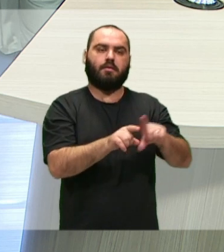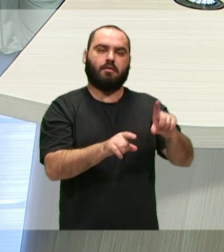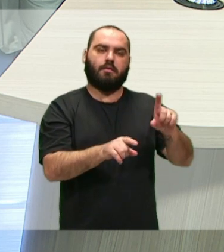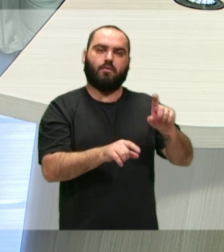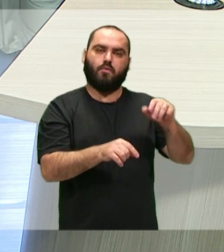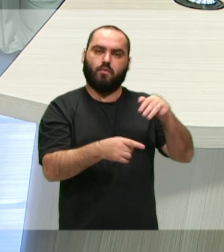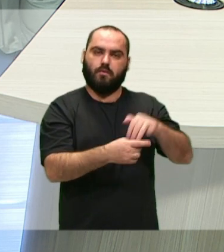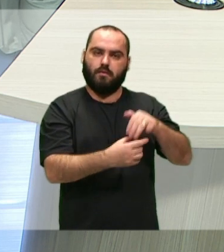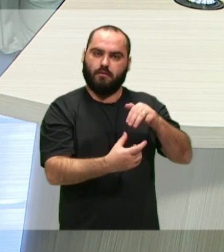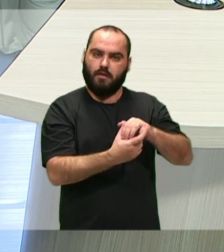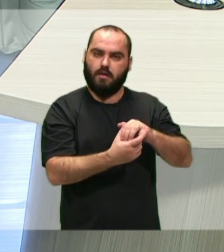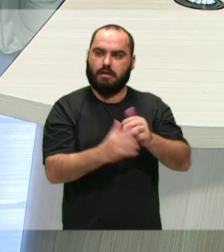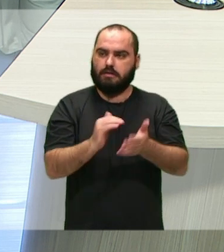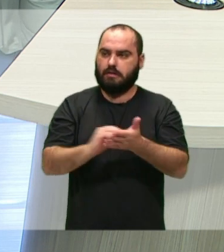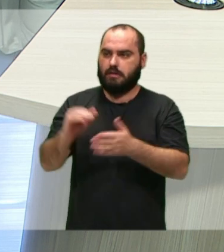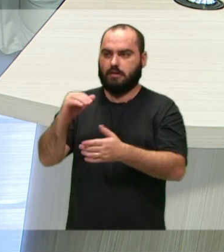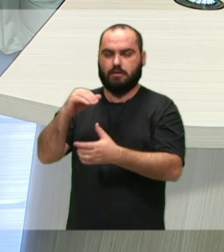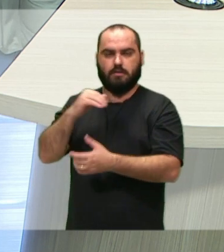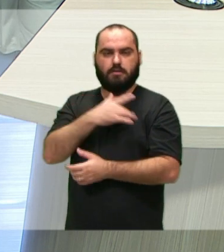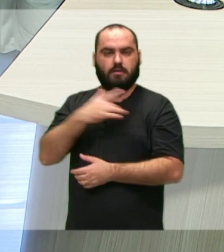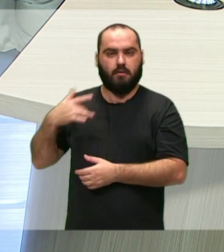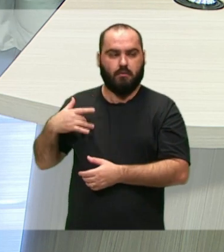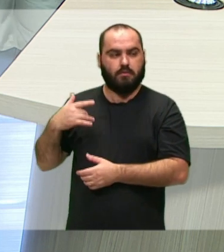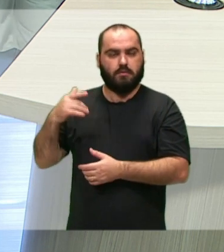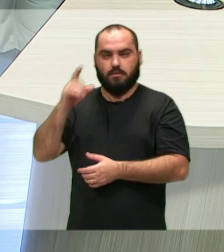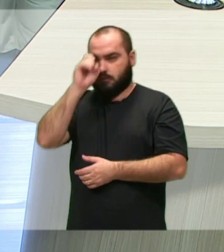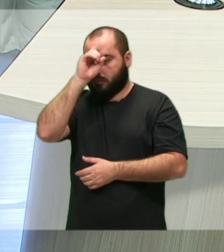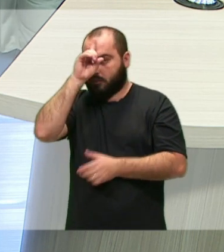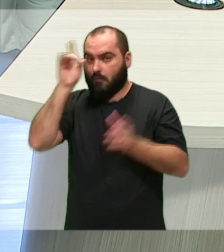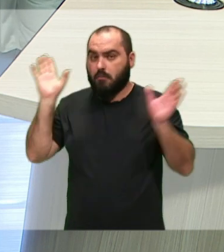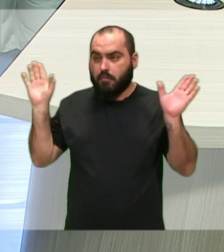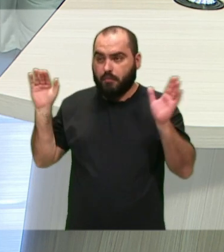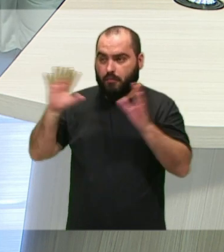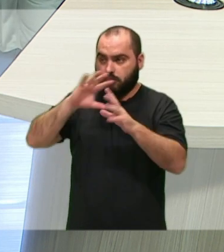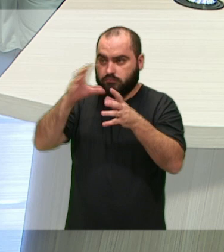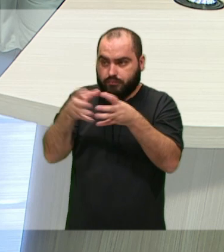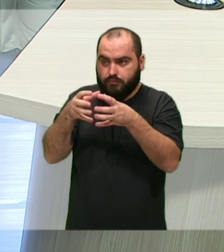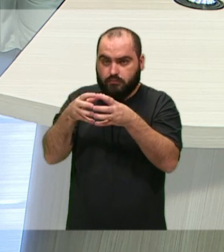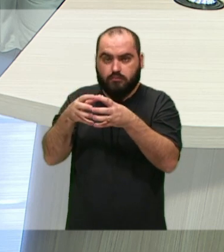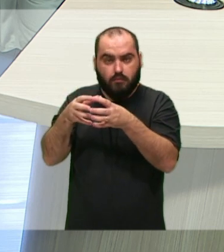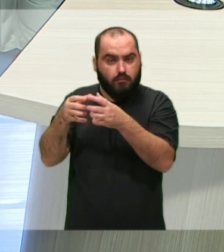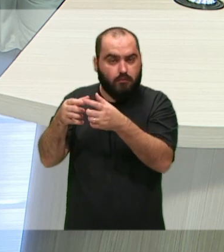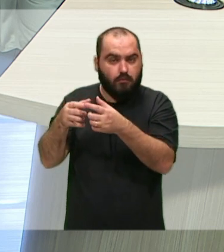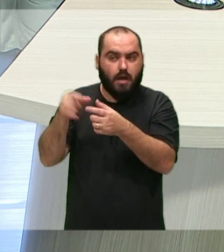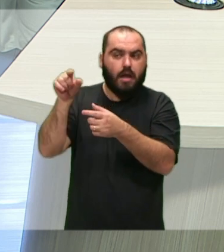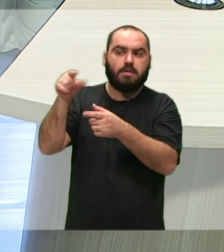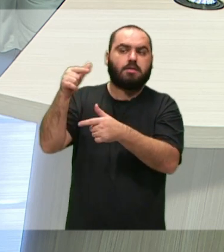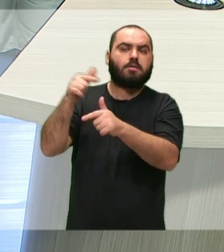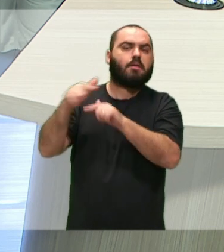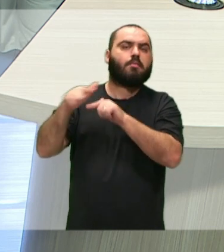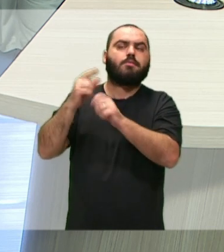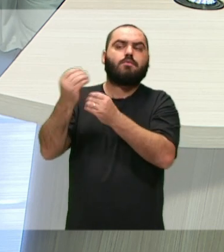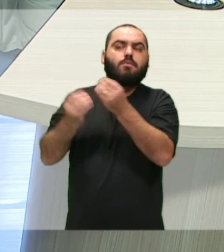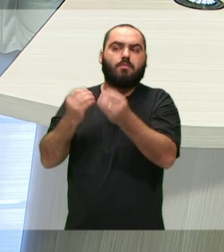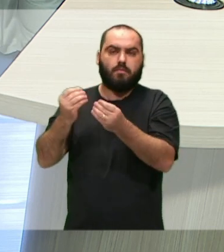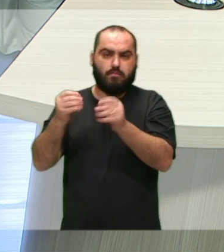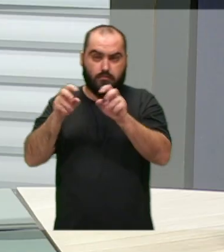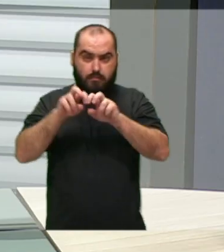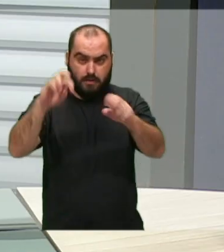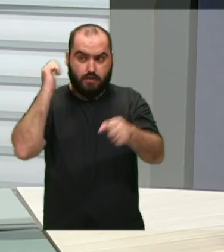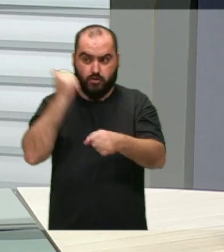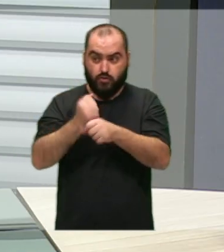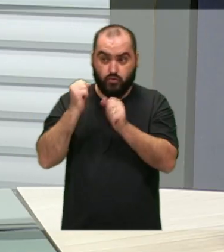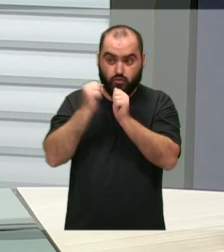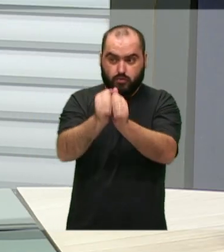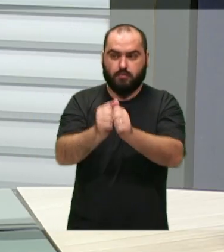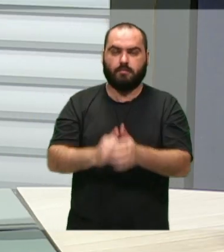Univali e Secretaria de Saúde. Como que vai ser esse trabalho? Eles que vão estar à frente junto com a mesa diretora? Sim, Júnior, imediatamente